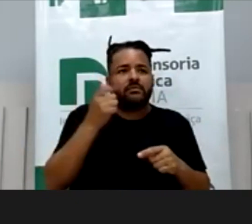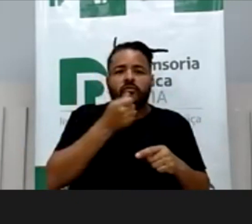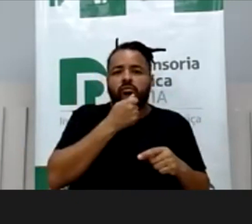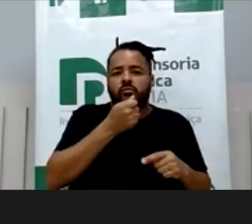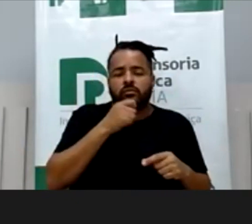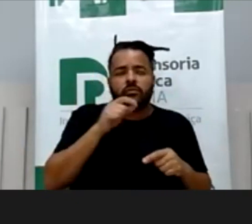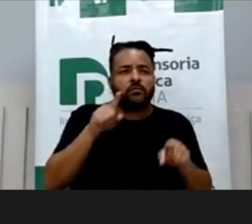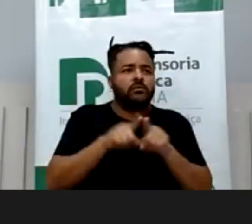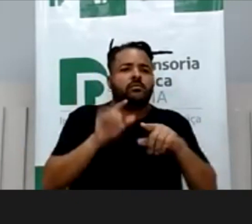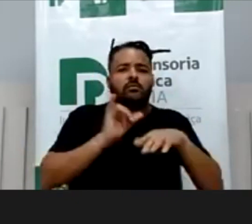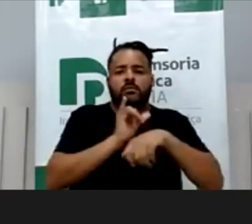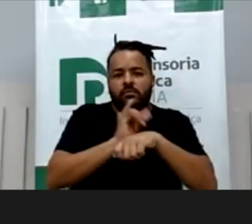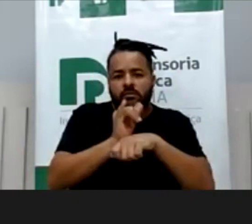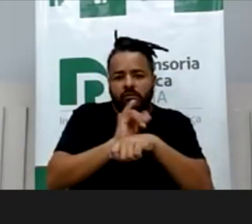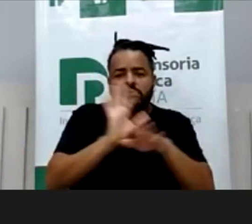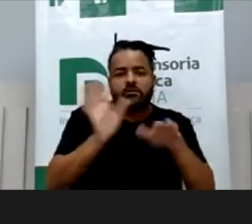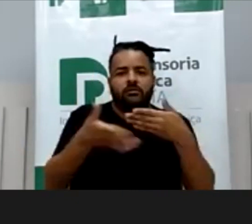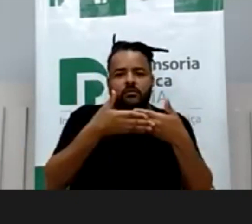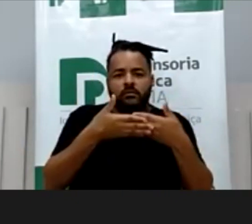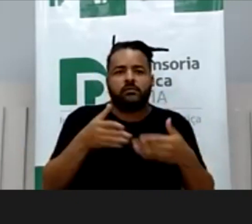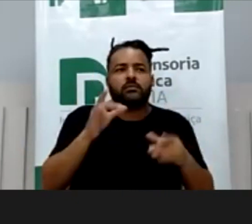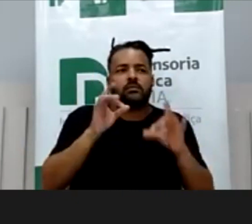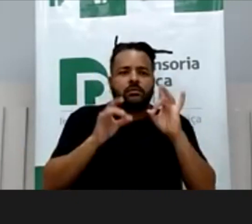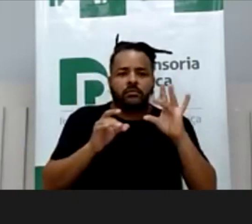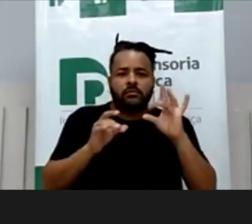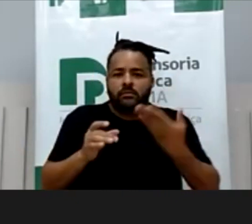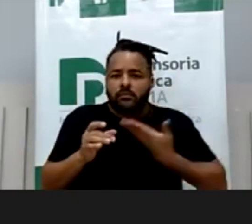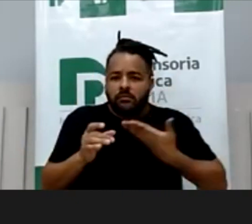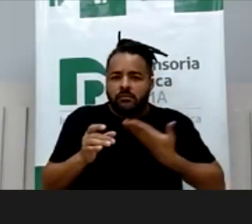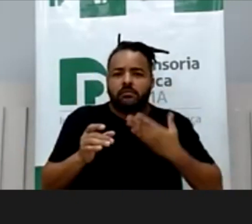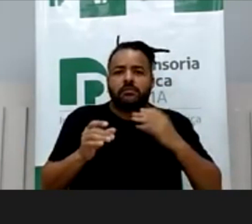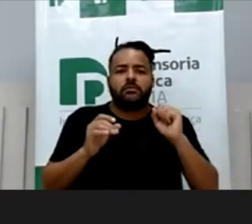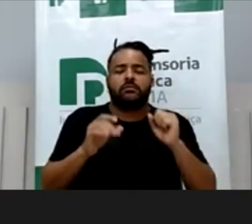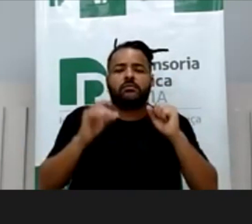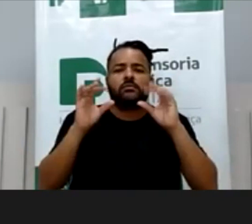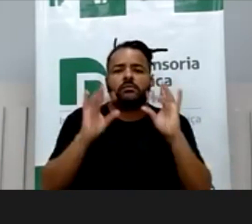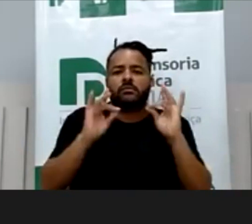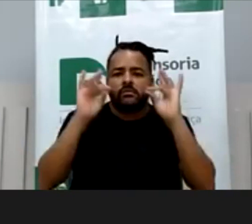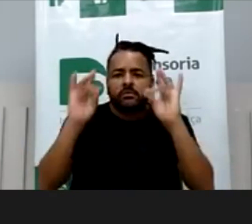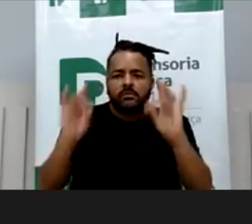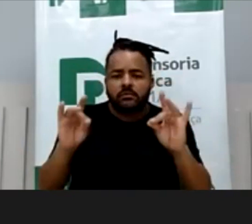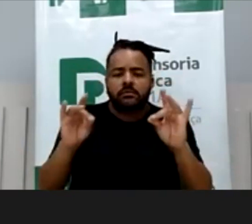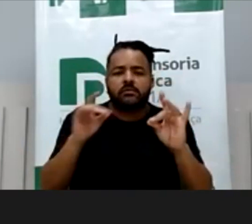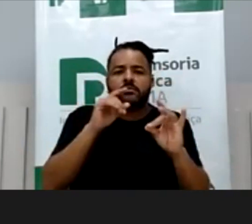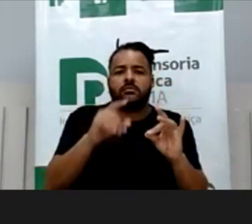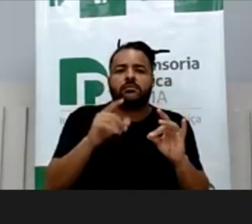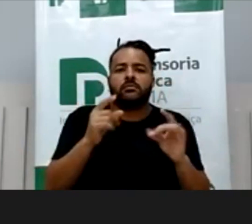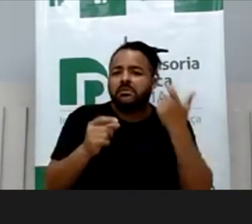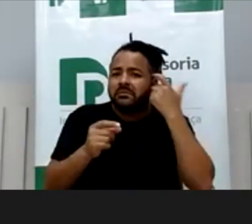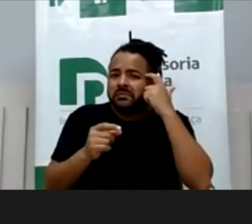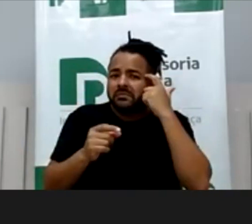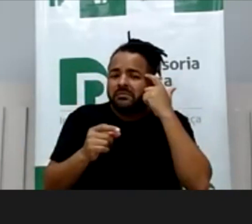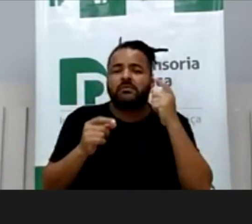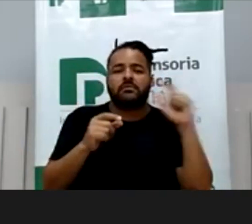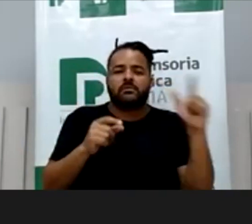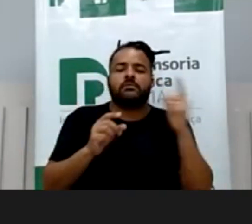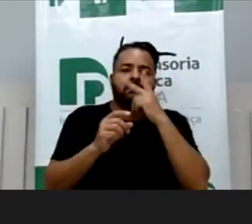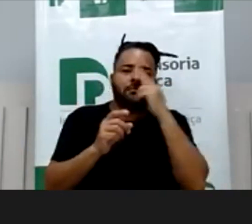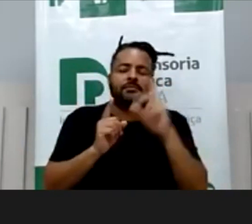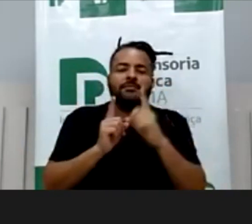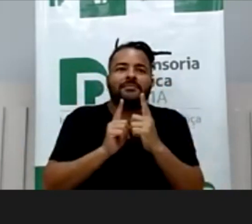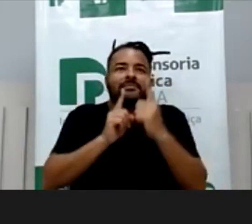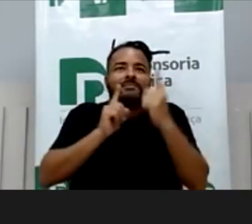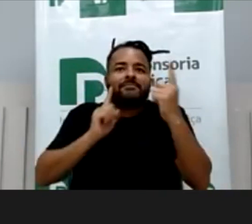o YouTube deles é fechado, então só quem é amigo que recebe o link do que eles fizeram, então eu achava que era algo muito distante de mim.